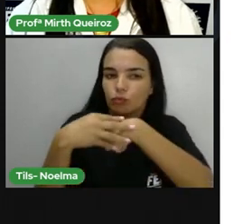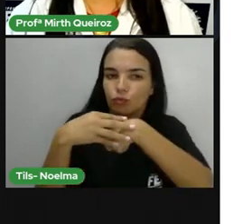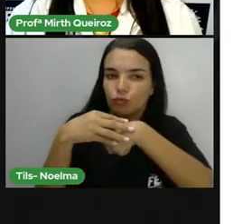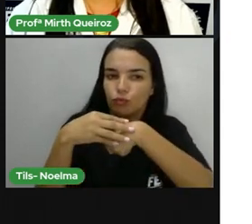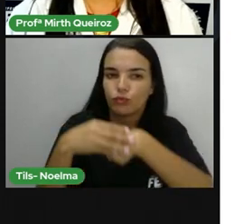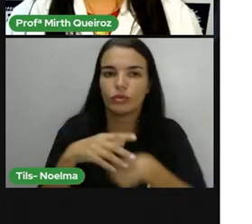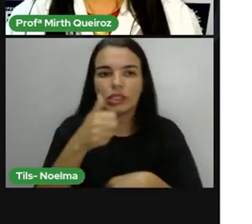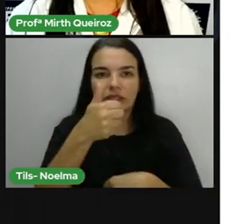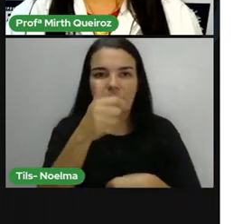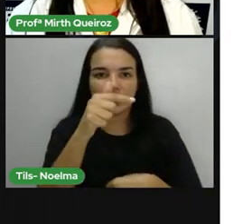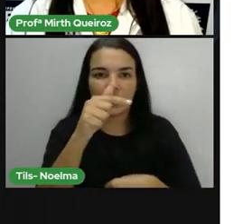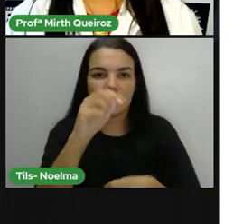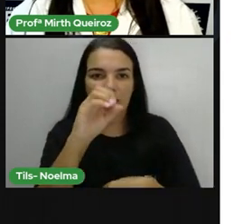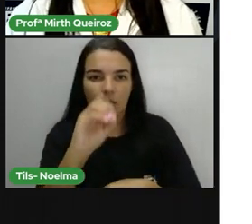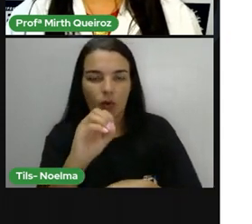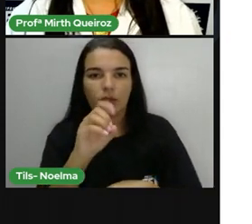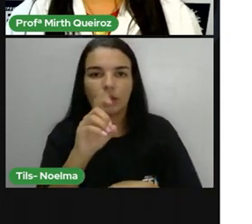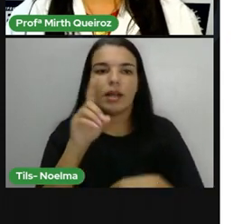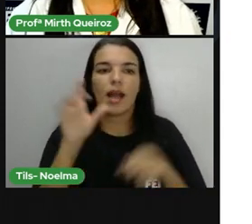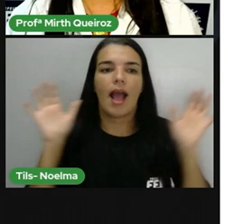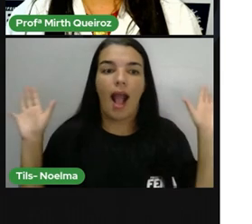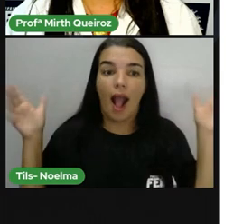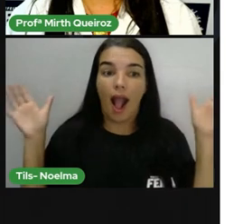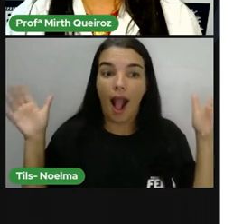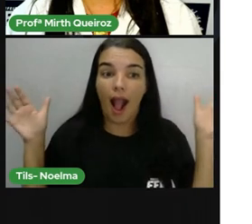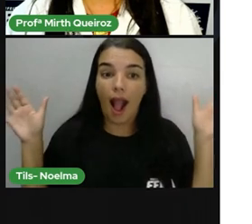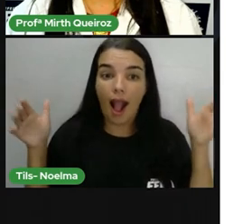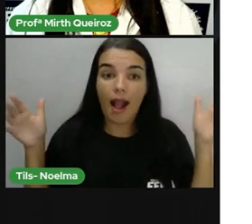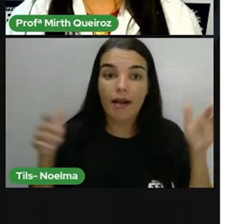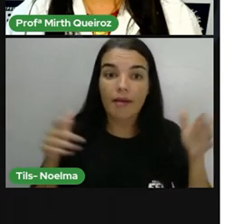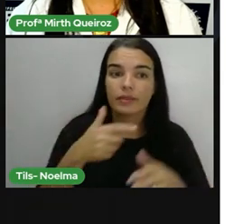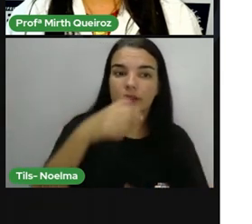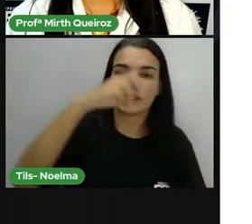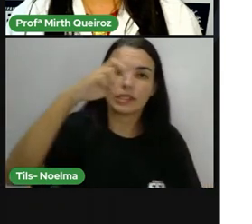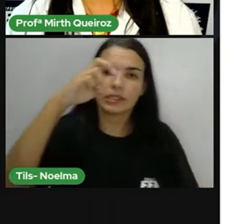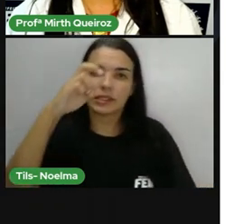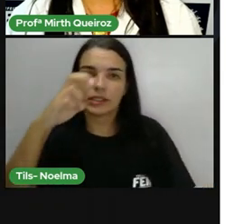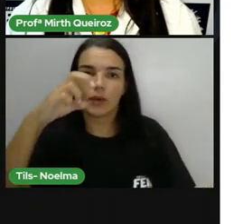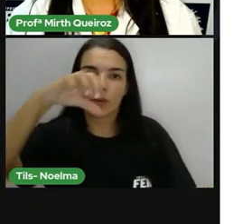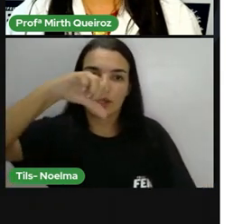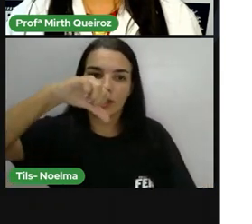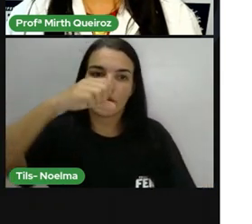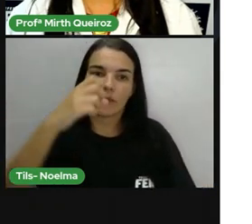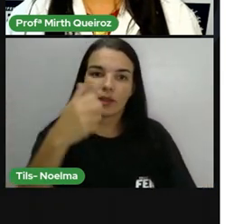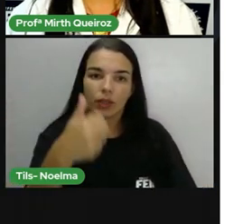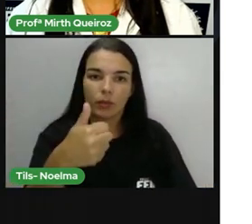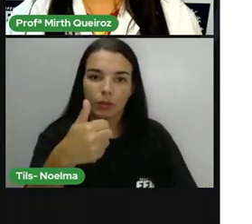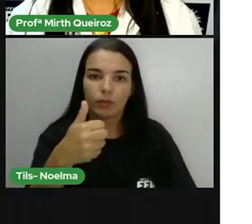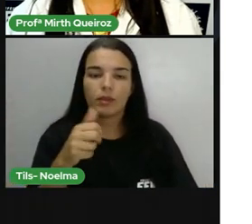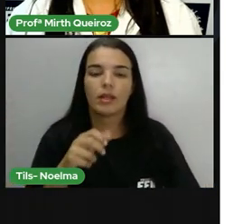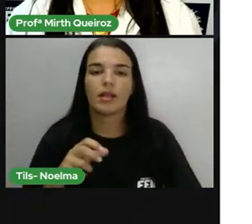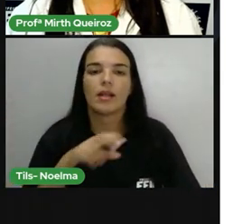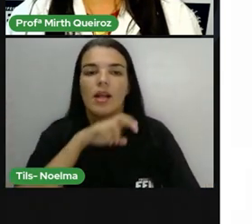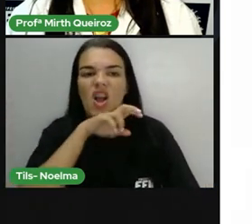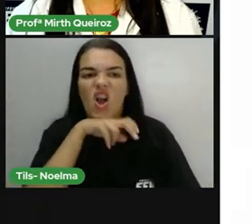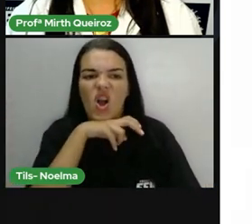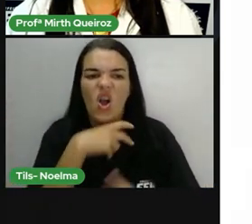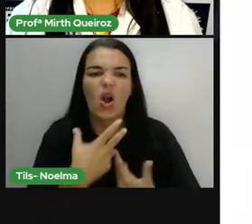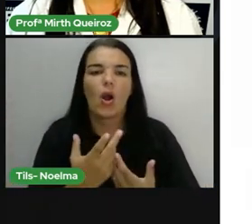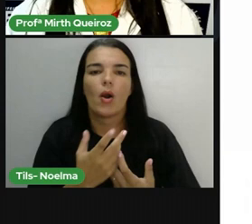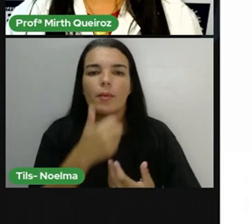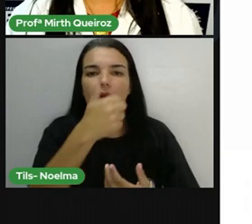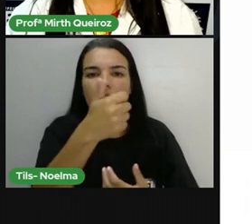Aves, 591 espécies, répteis 177, anfíbios 79,